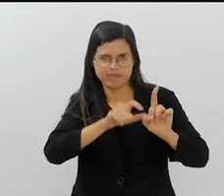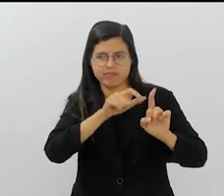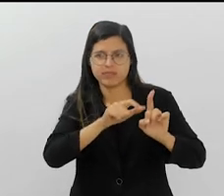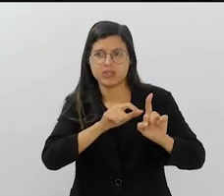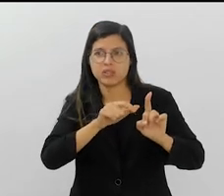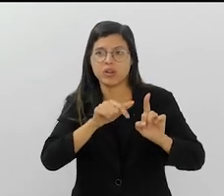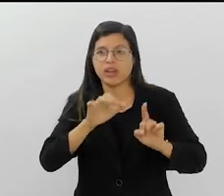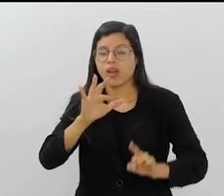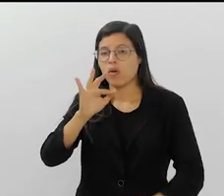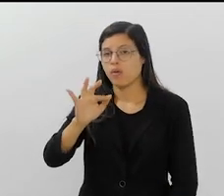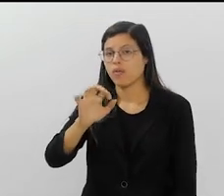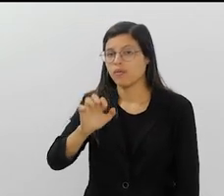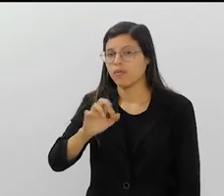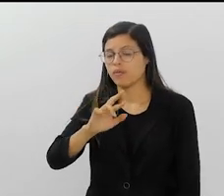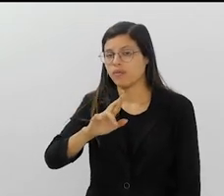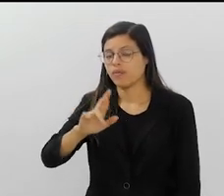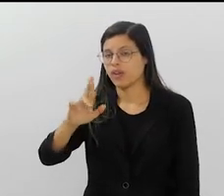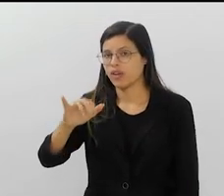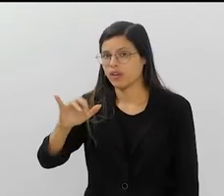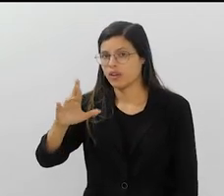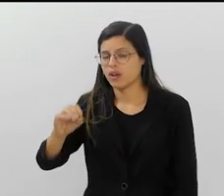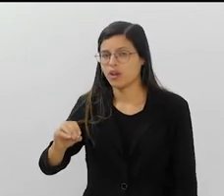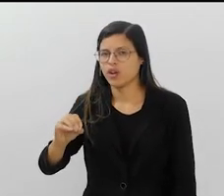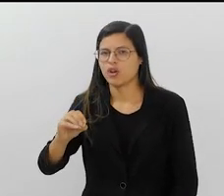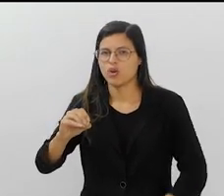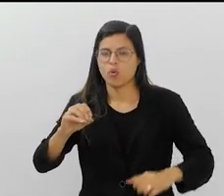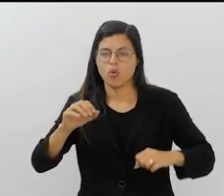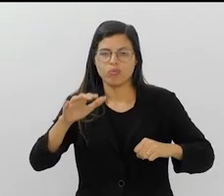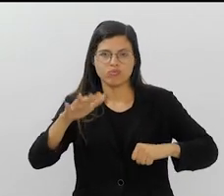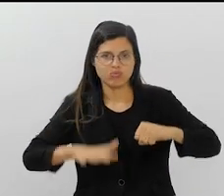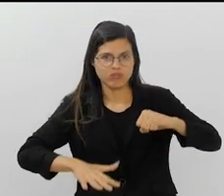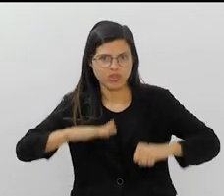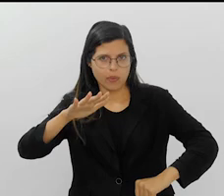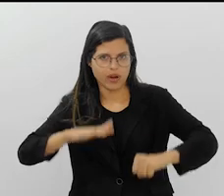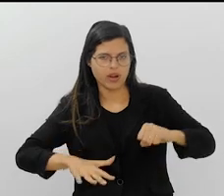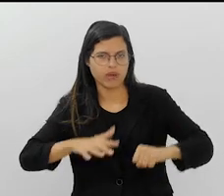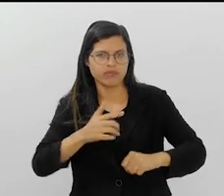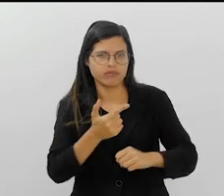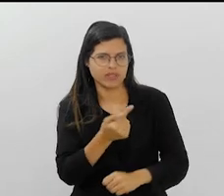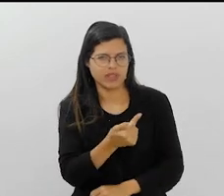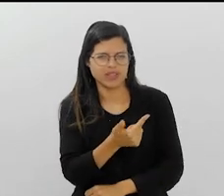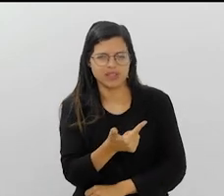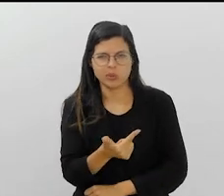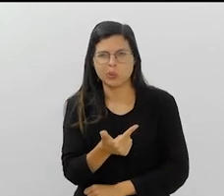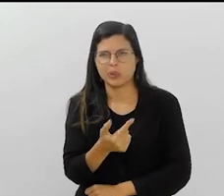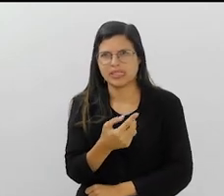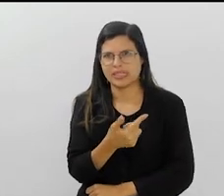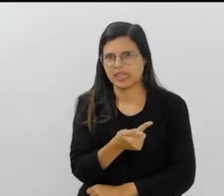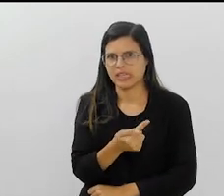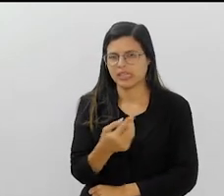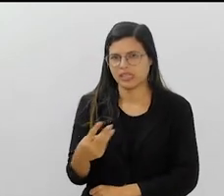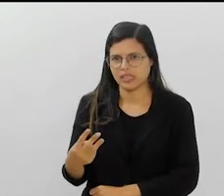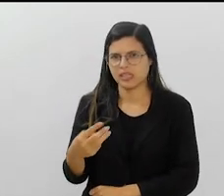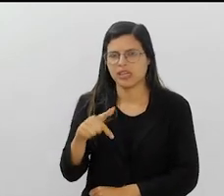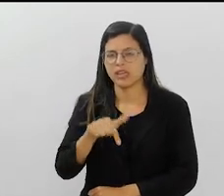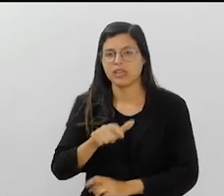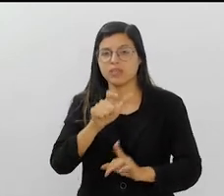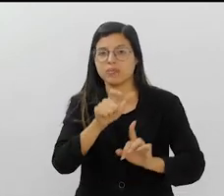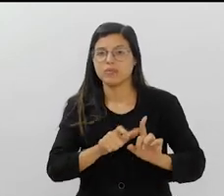sei o apelido, que é um ferreiro do Salgueiro, em 73, 72 ou 73, um ferreiro chamado Toninho,